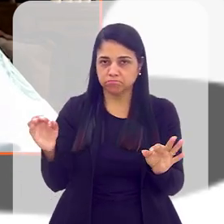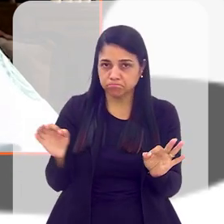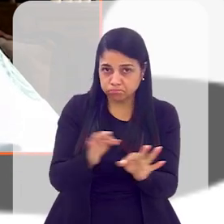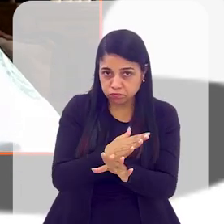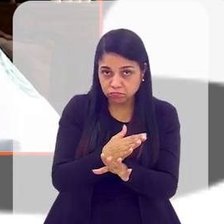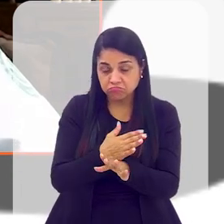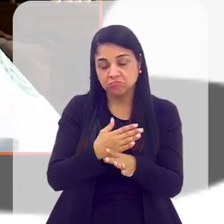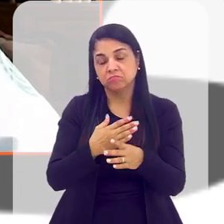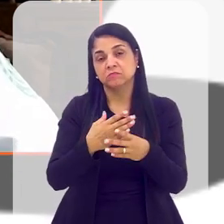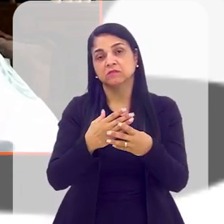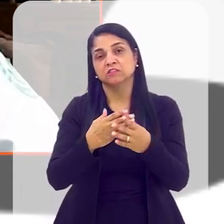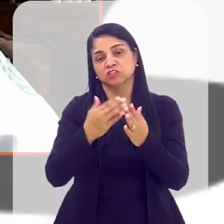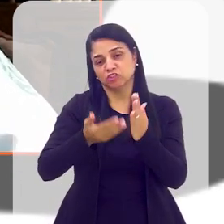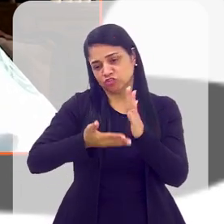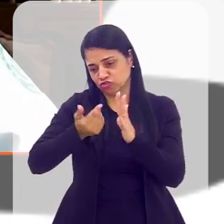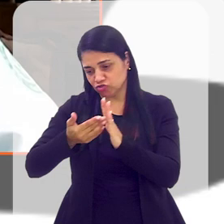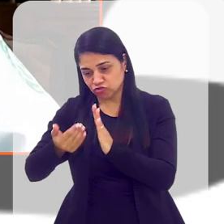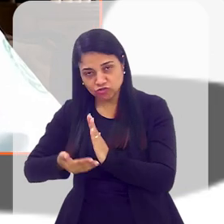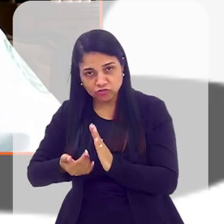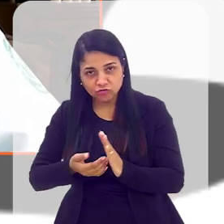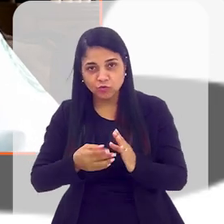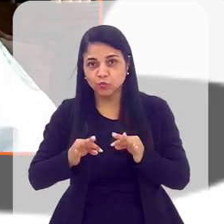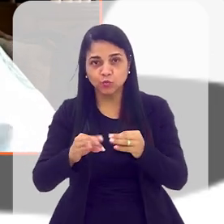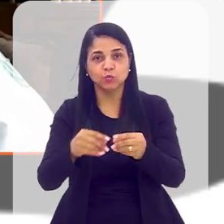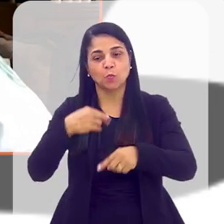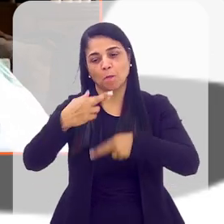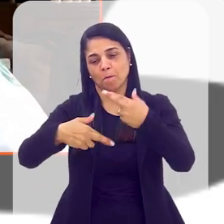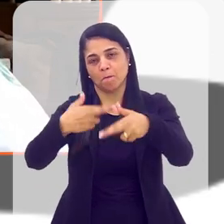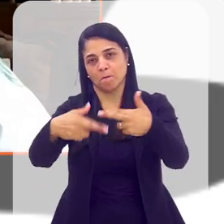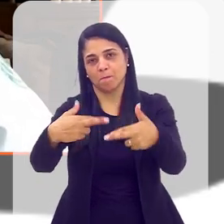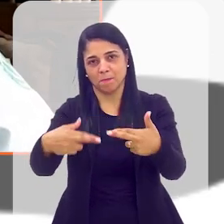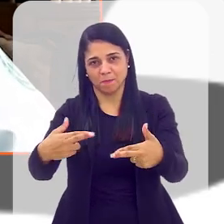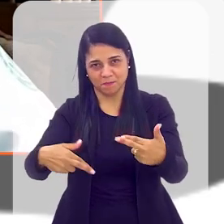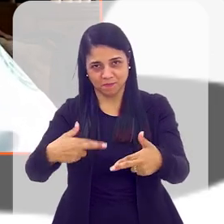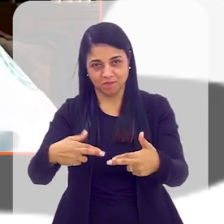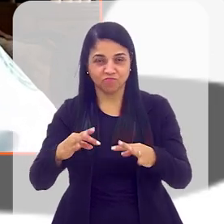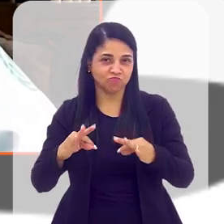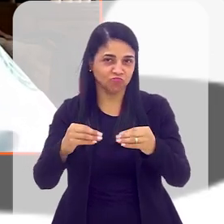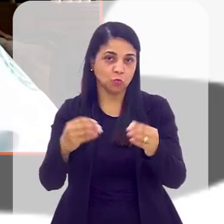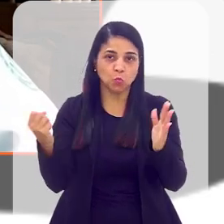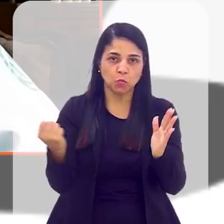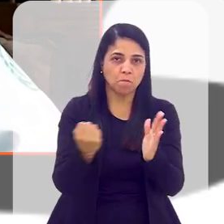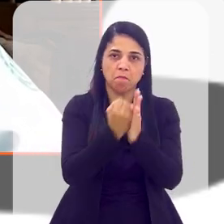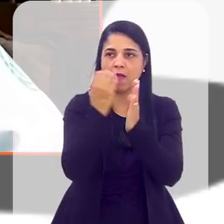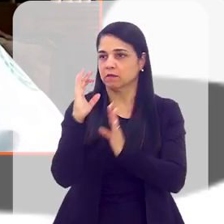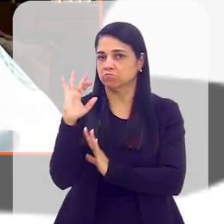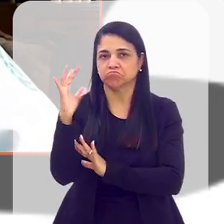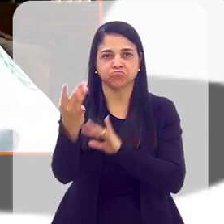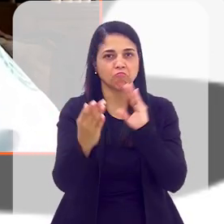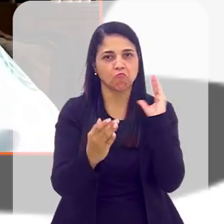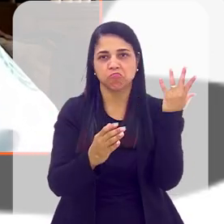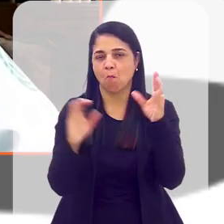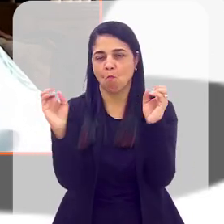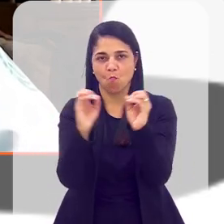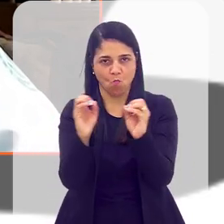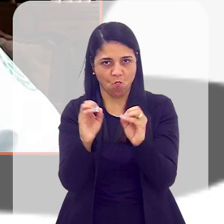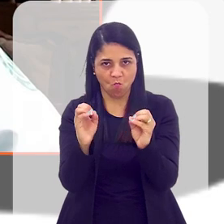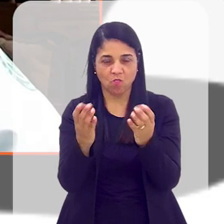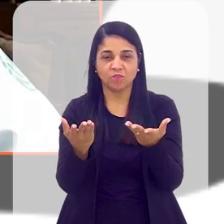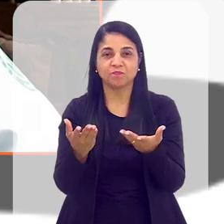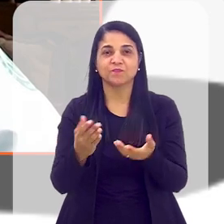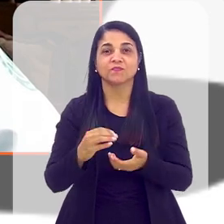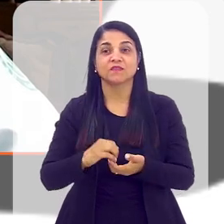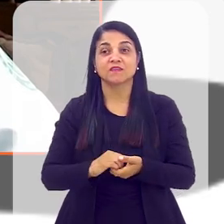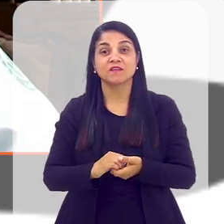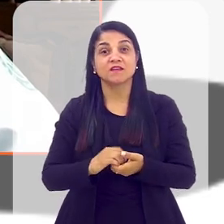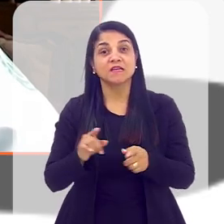anos, desmancharem a obra, todo aquele material pode ser reciclado, não impacta no meio ambiente. Então, felizmente, nós com isso ganhamos